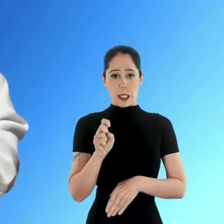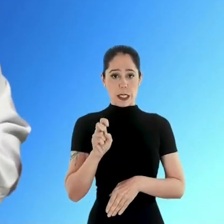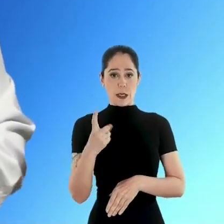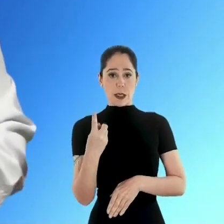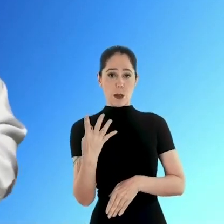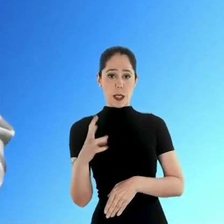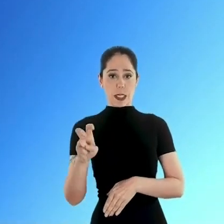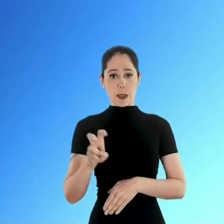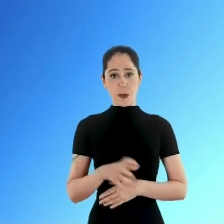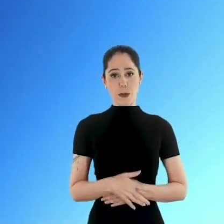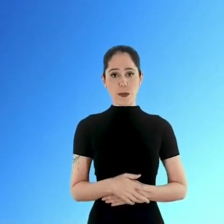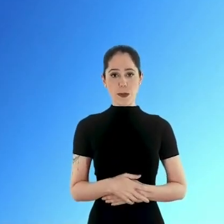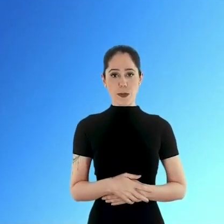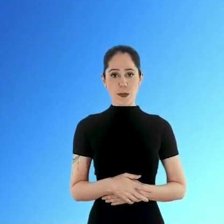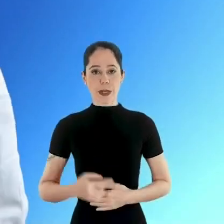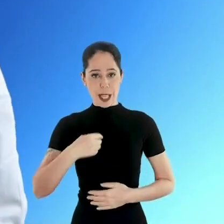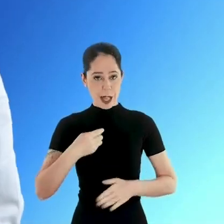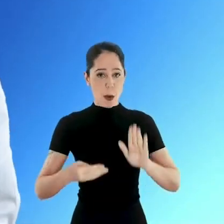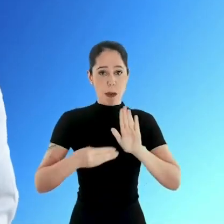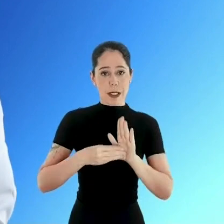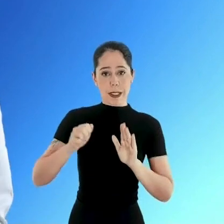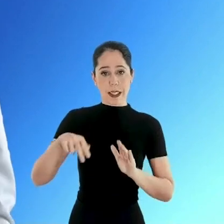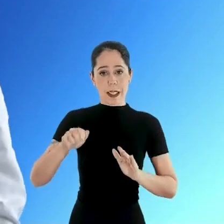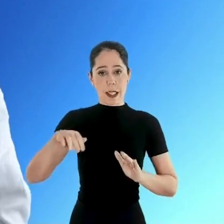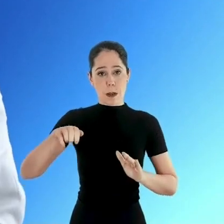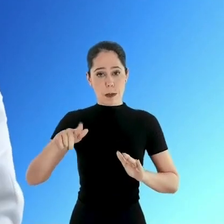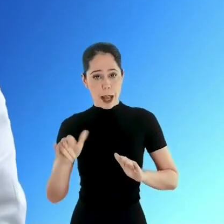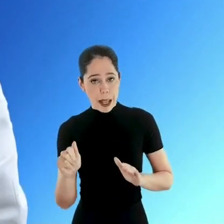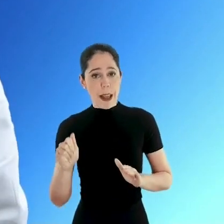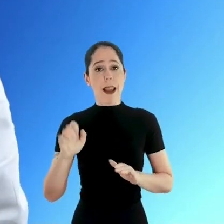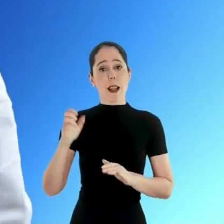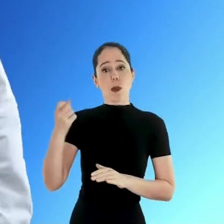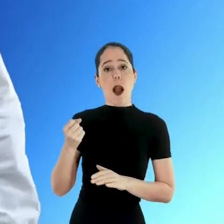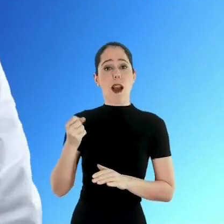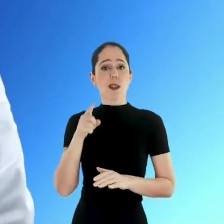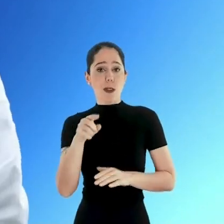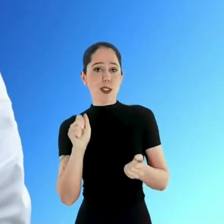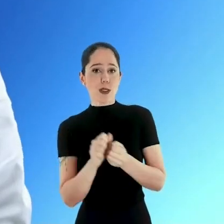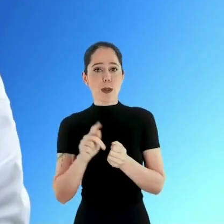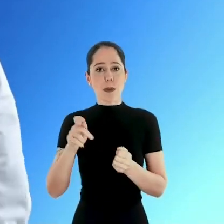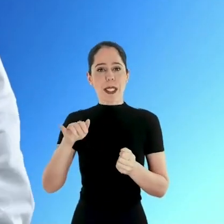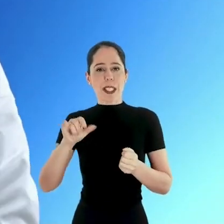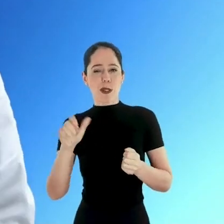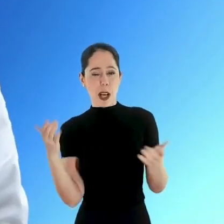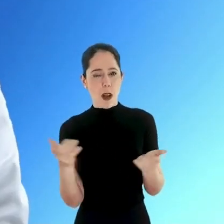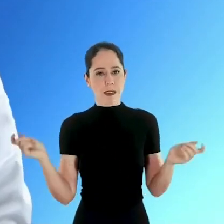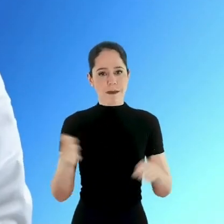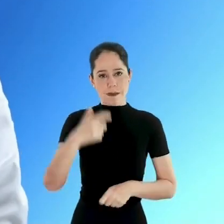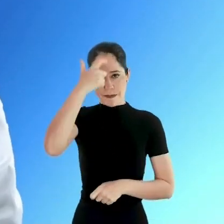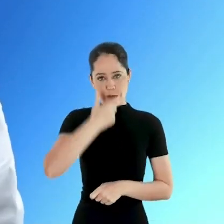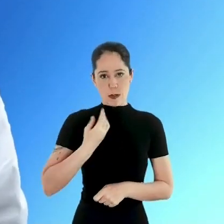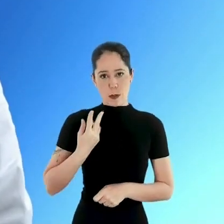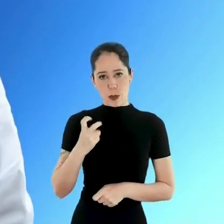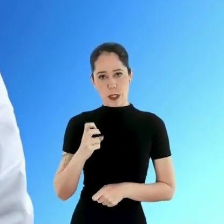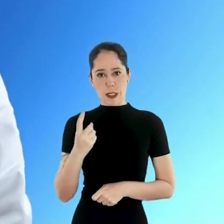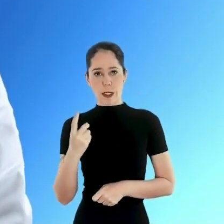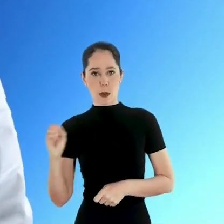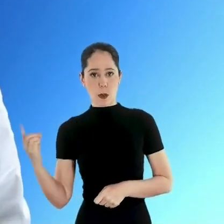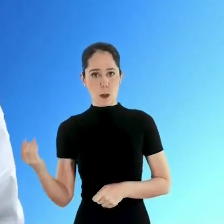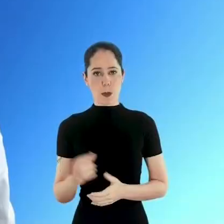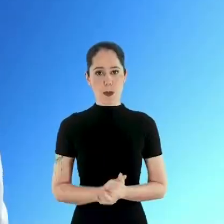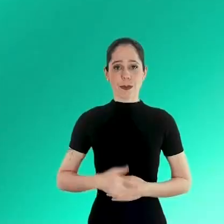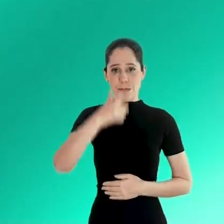Tchachá, 45145. Eu, Marquesana Amélia Eduardo e você, juntos pela Península. Agora vai. Cristian Lemos,